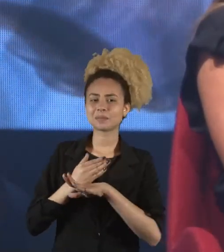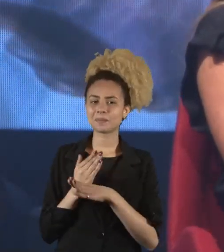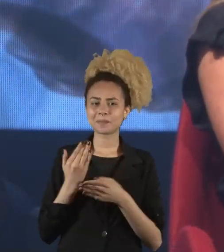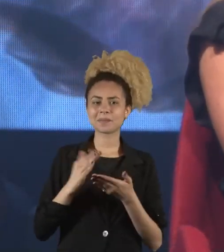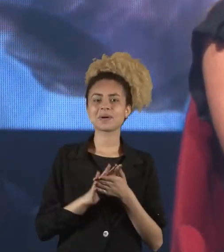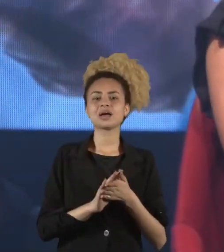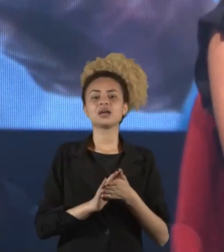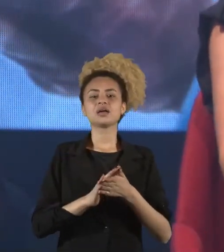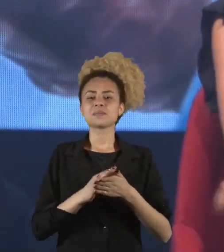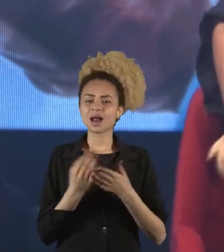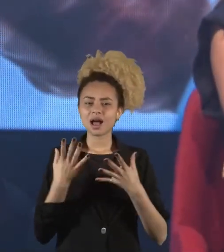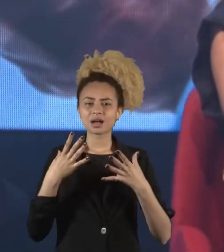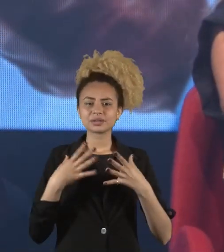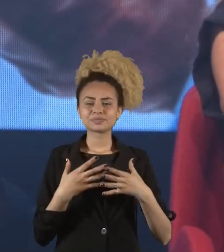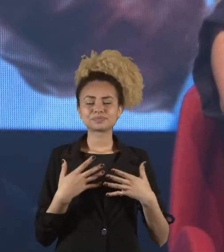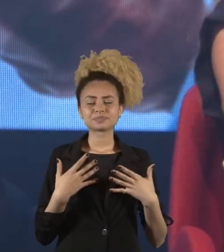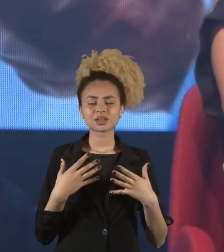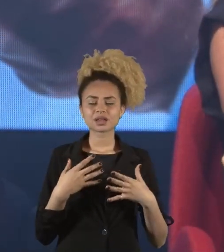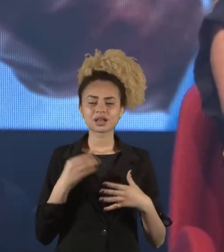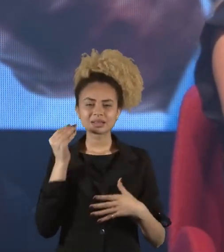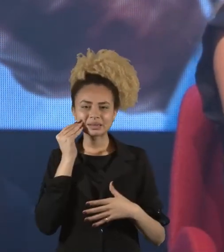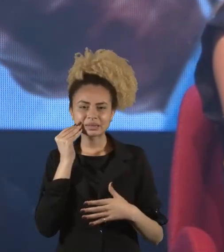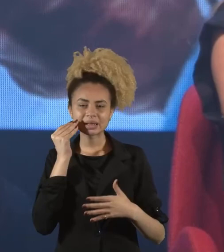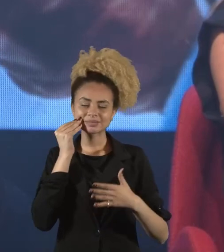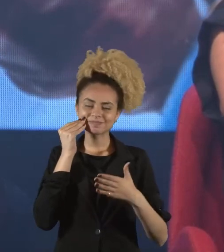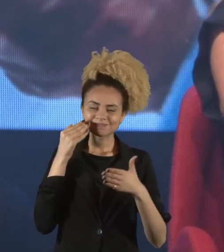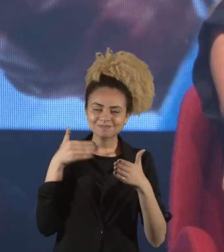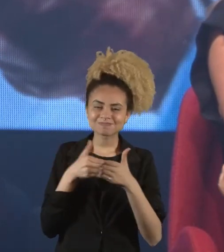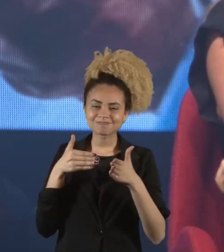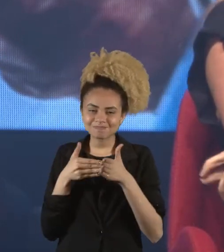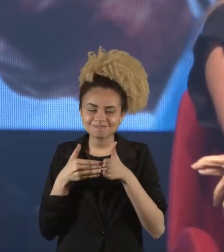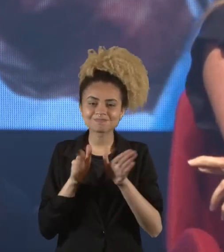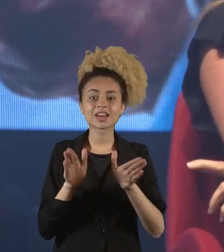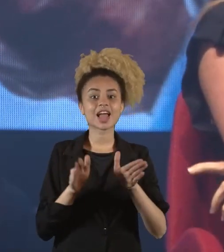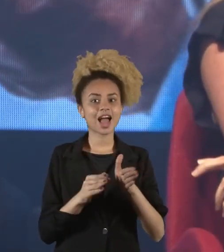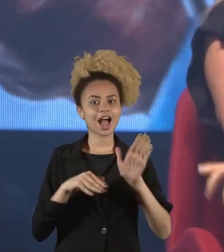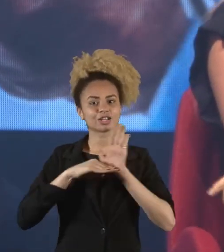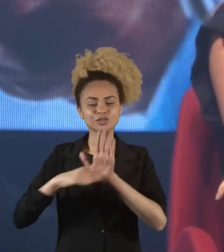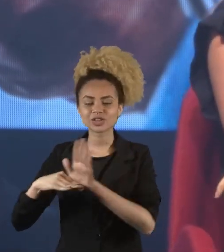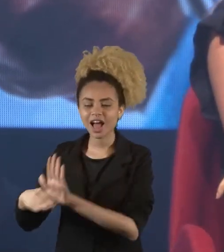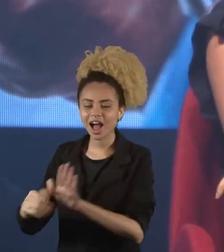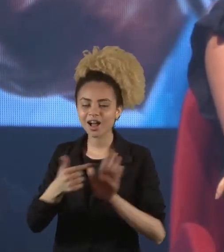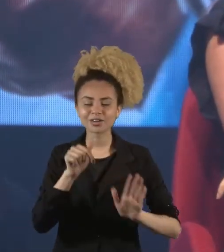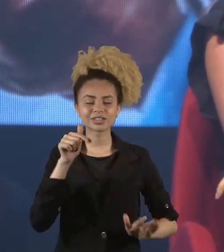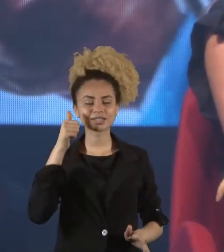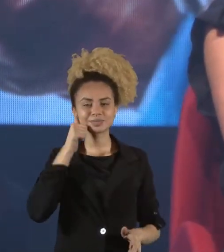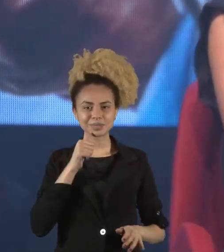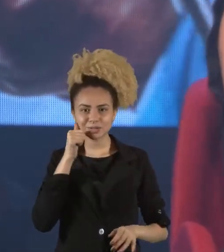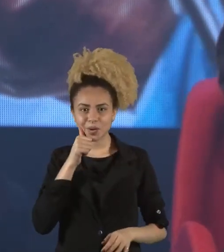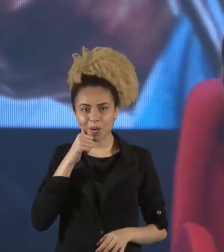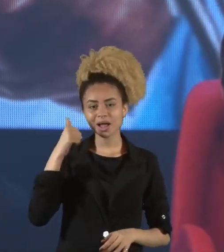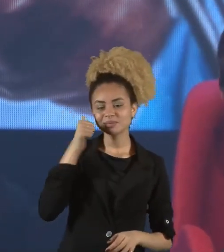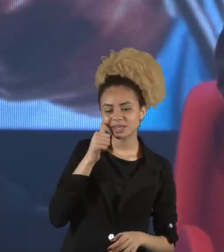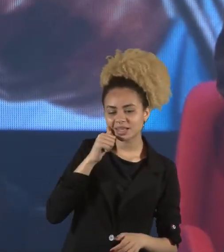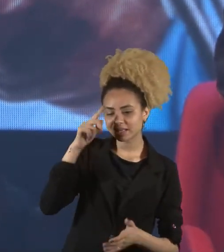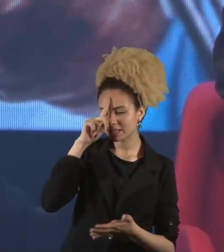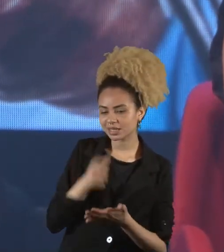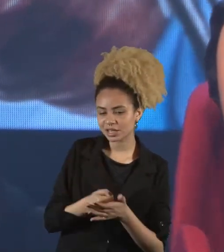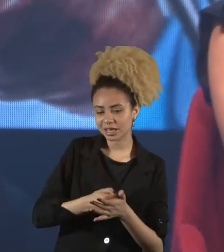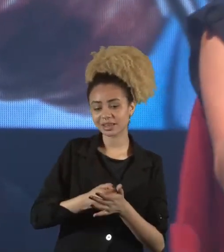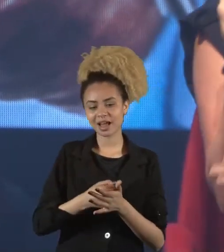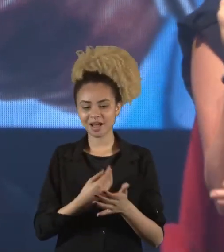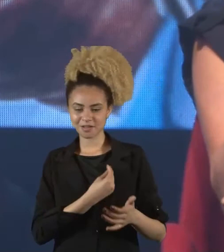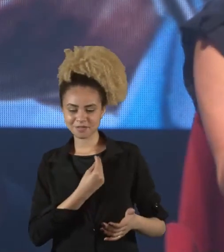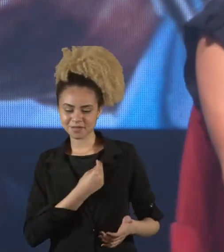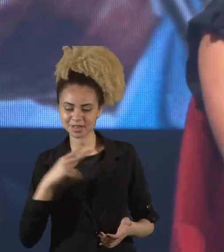inconsciente, ajudar outras pessoas, as meninas, no momento em elas têm que decidir entre a vida pessoal